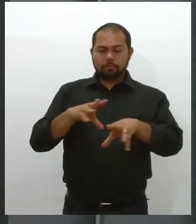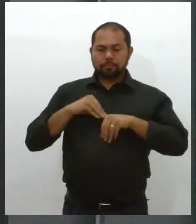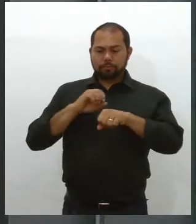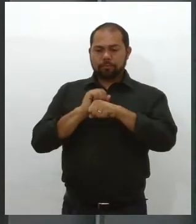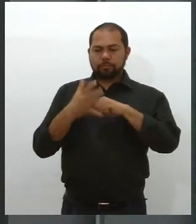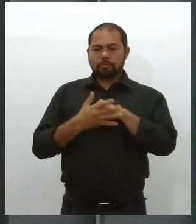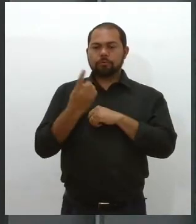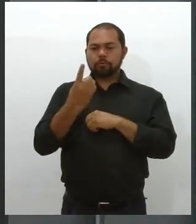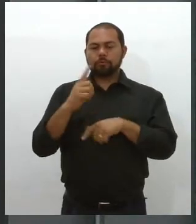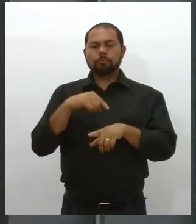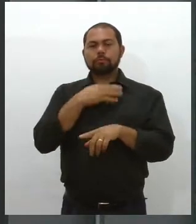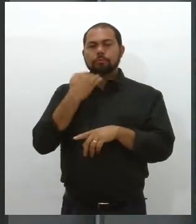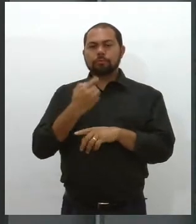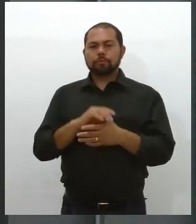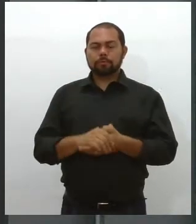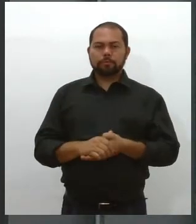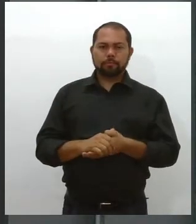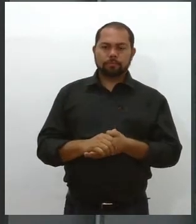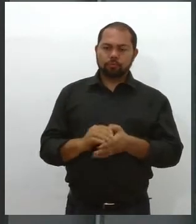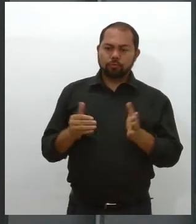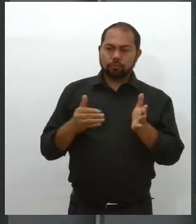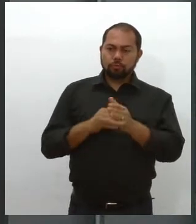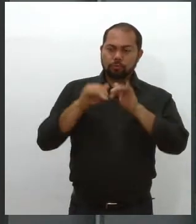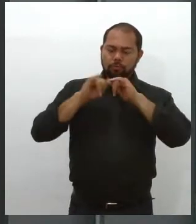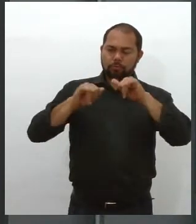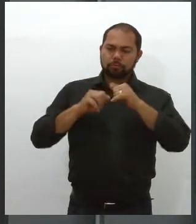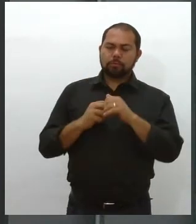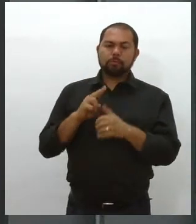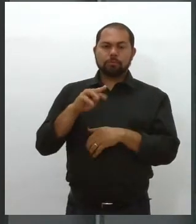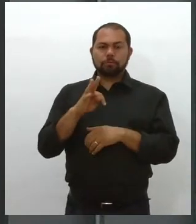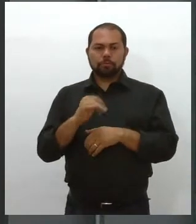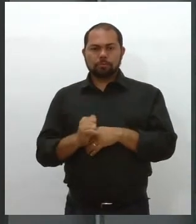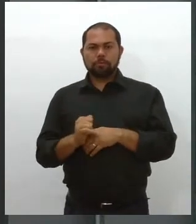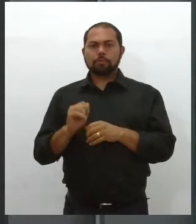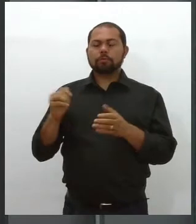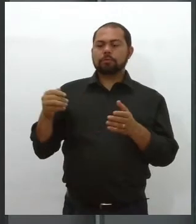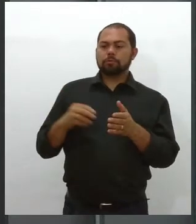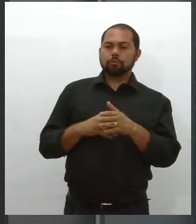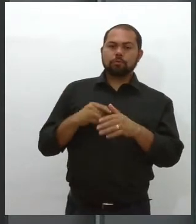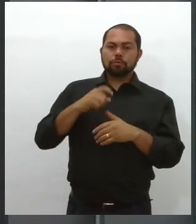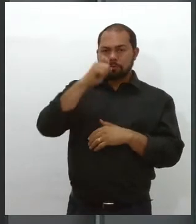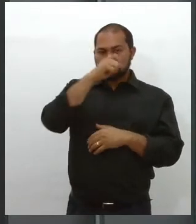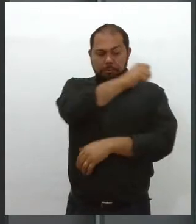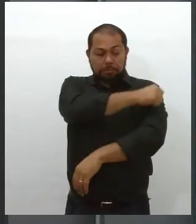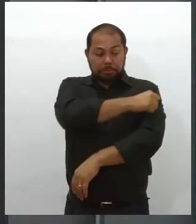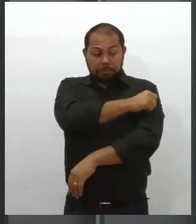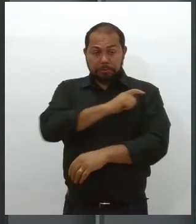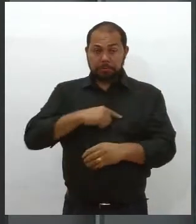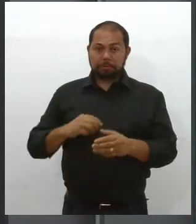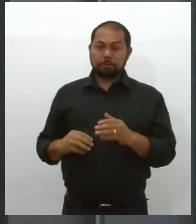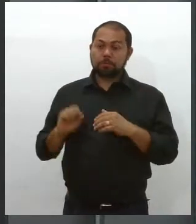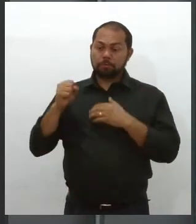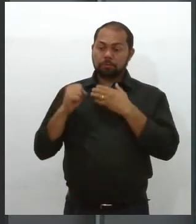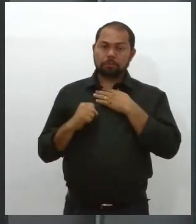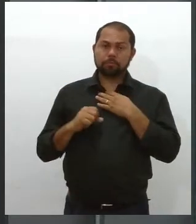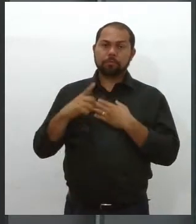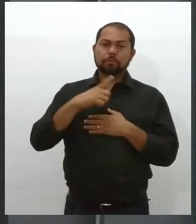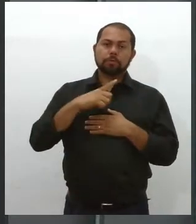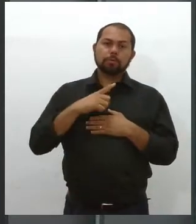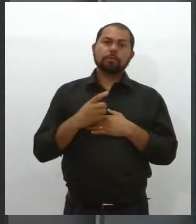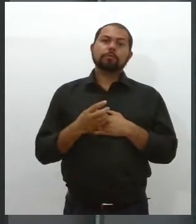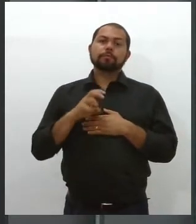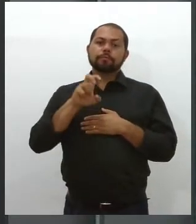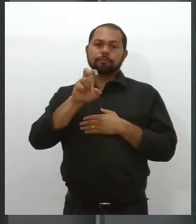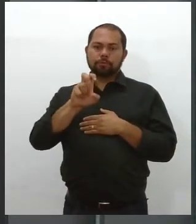As últimas informações sobre UTIs e enfermarias nas unidades de saúde de Sergipe apontam que estão internados no momento cinco